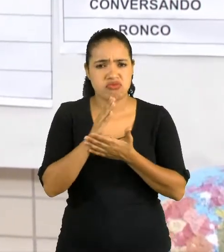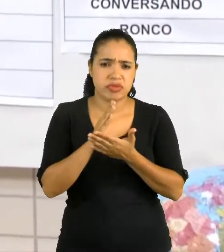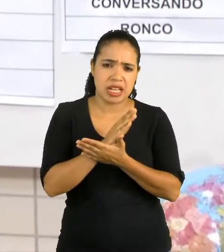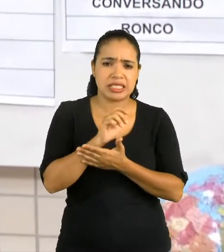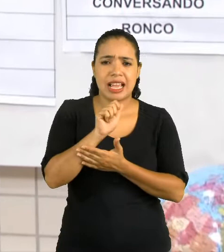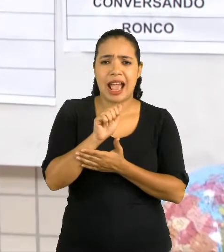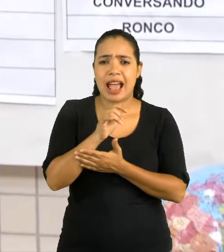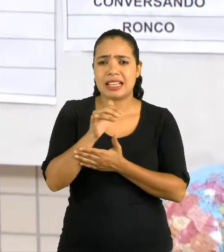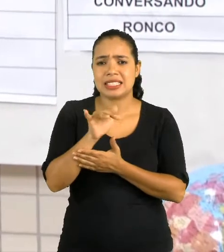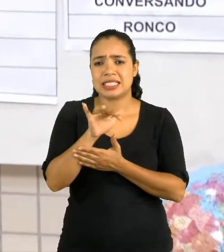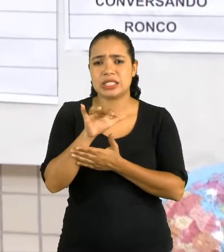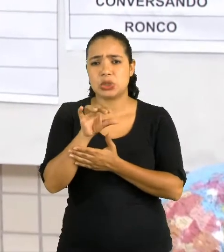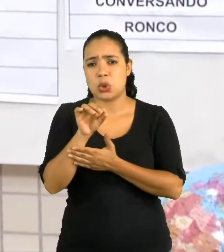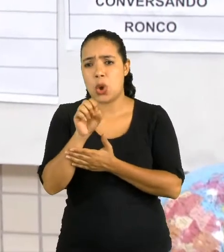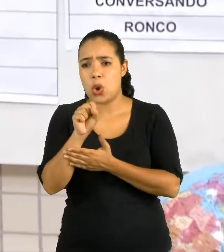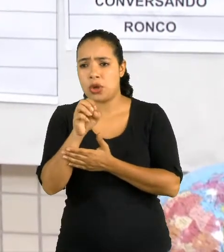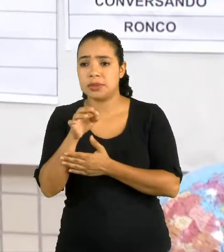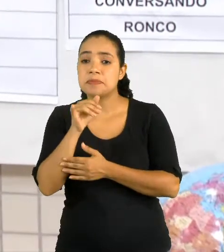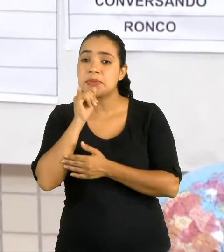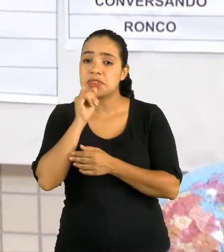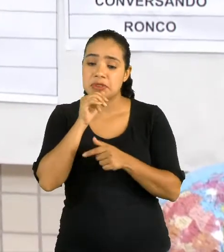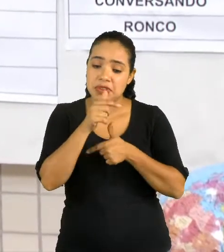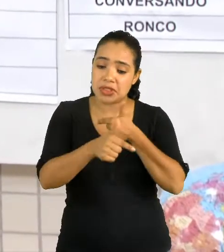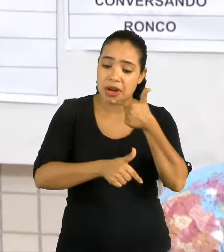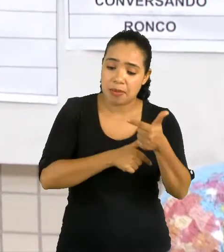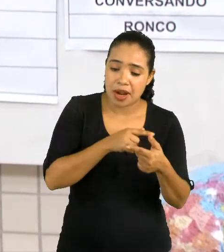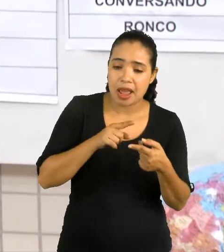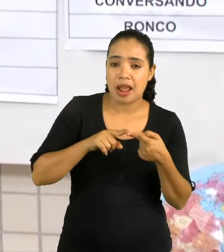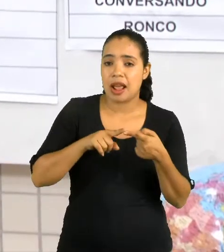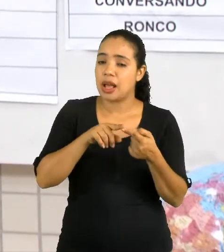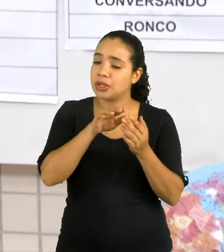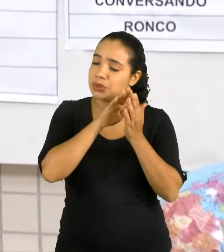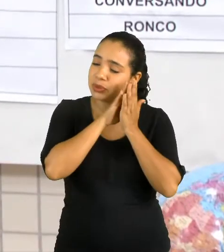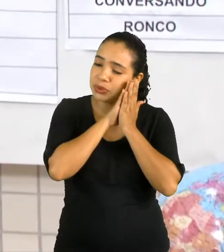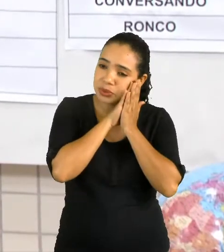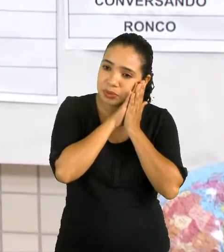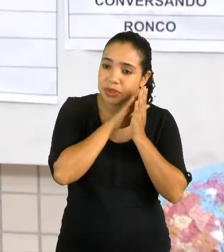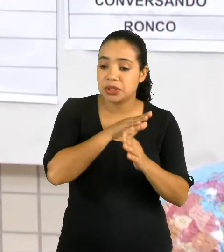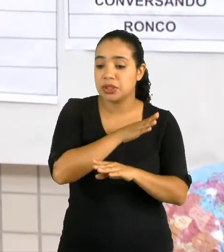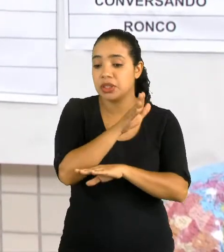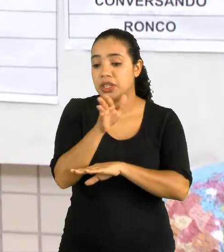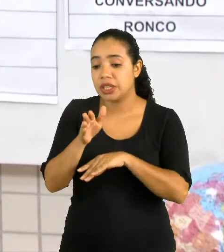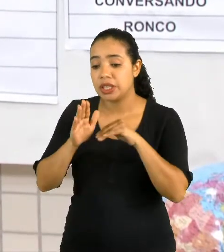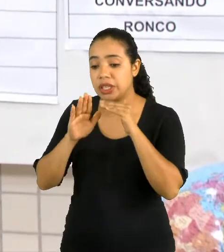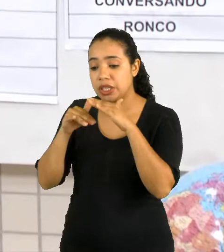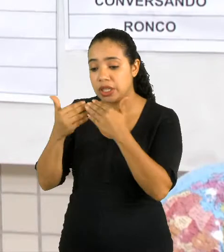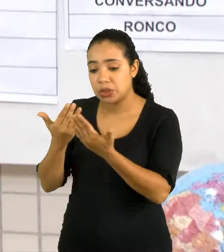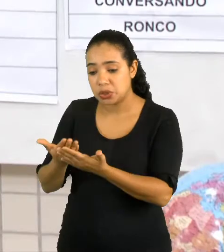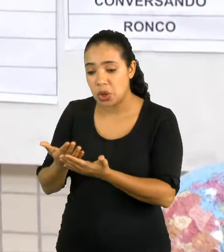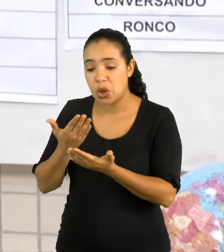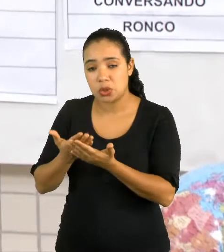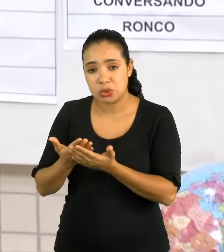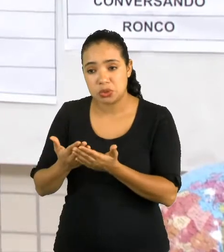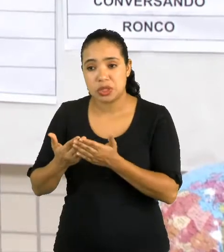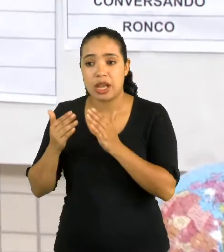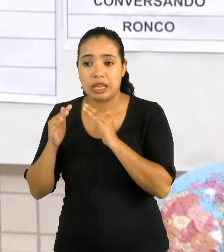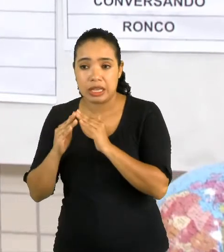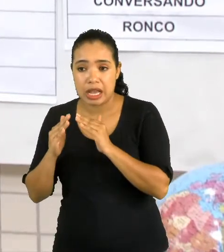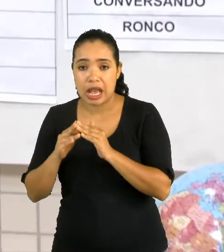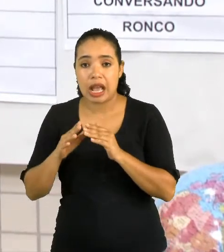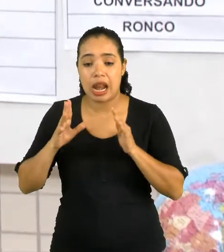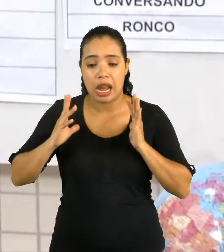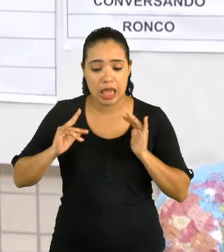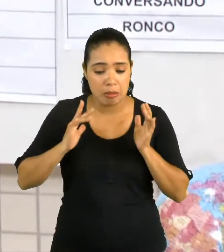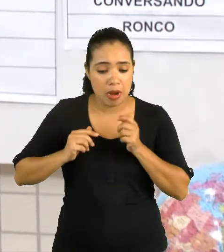como por exemplo, trabalhar, dormir, ir à escola ou estudar em casa, não é? Limpar